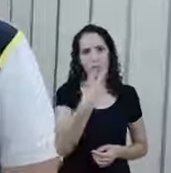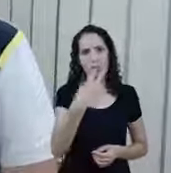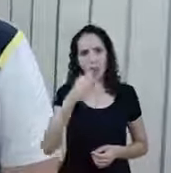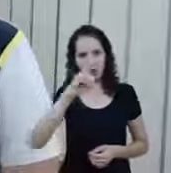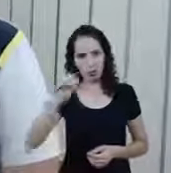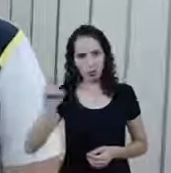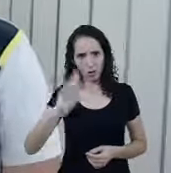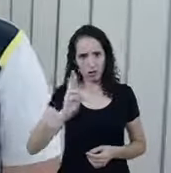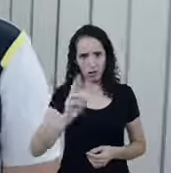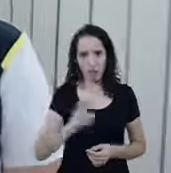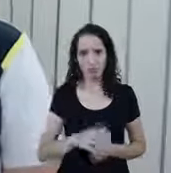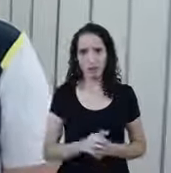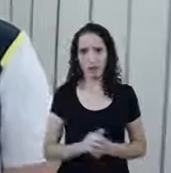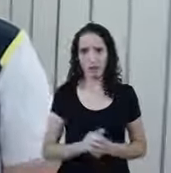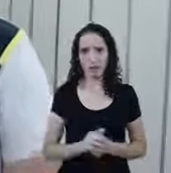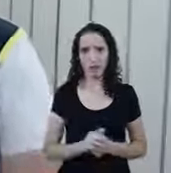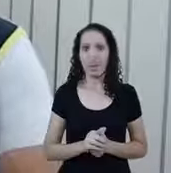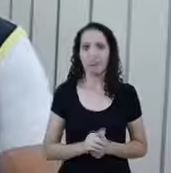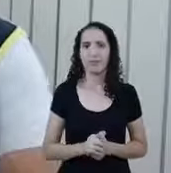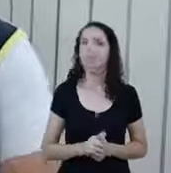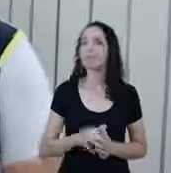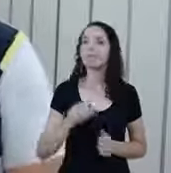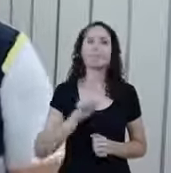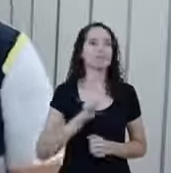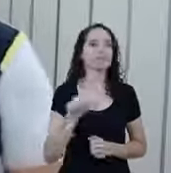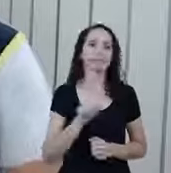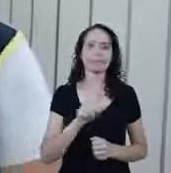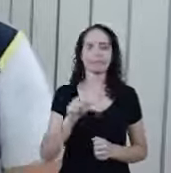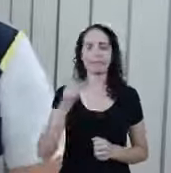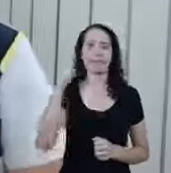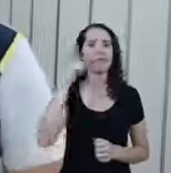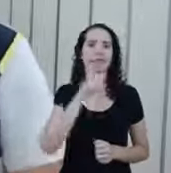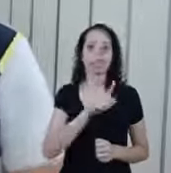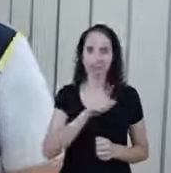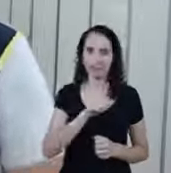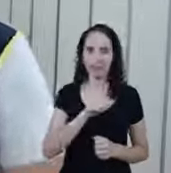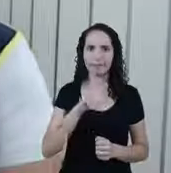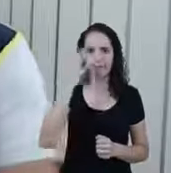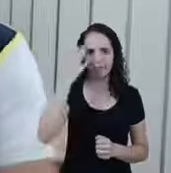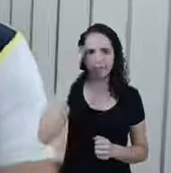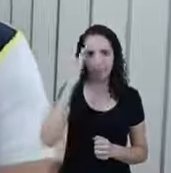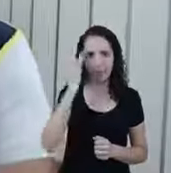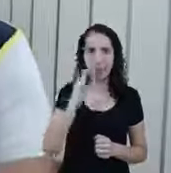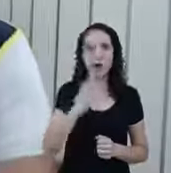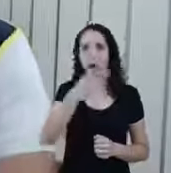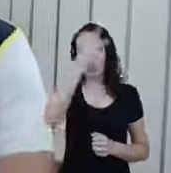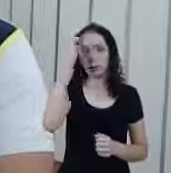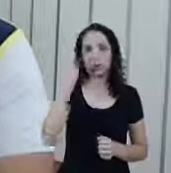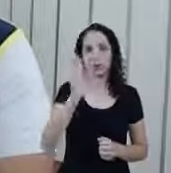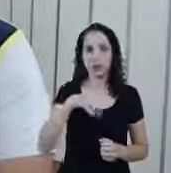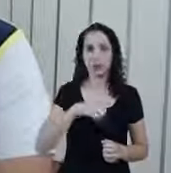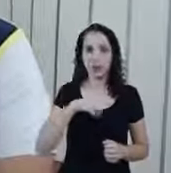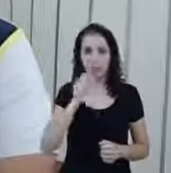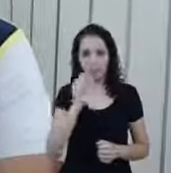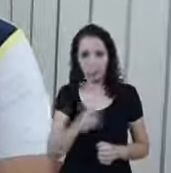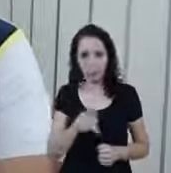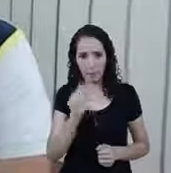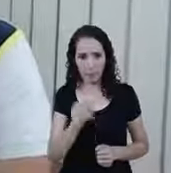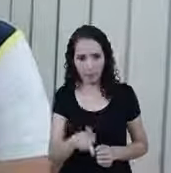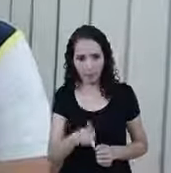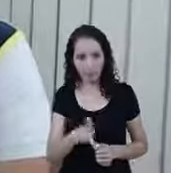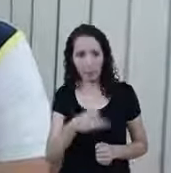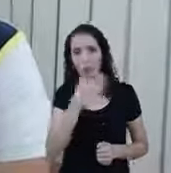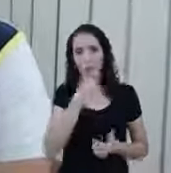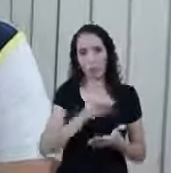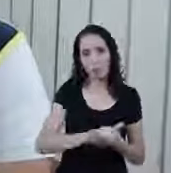previdenciários não se enquadram Não se enquadram Também não adianta procurar que não vai ter Mas a exceção é o bolsa família E o bolsa